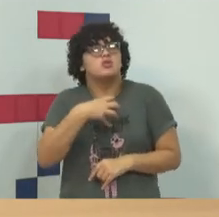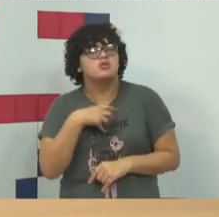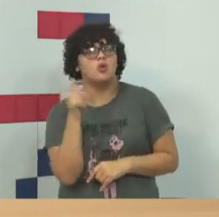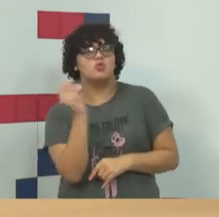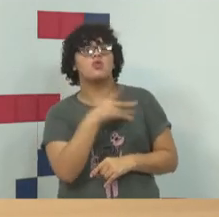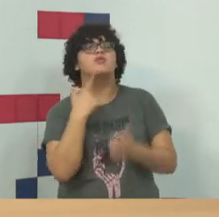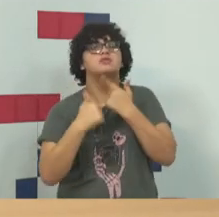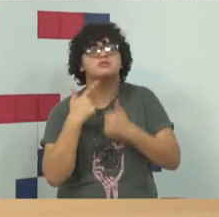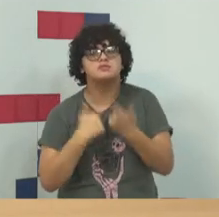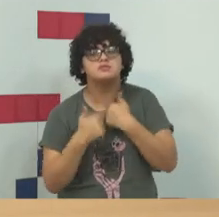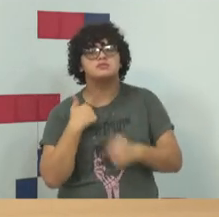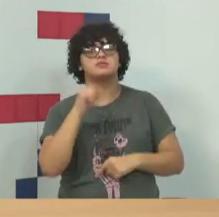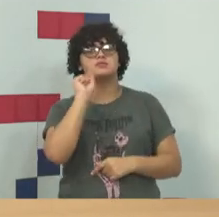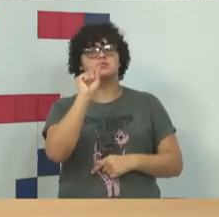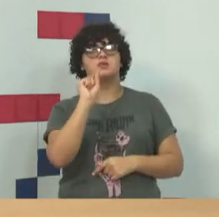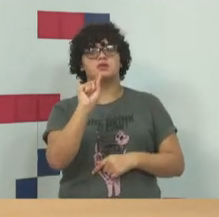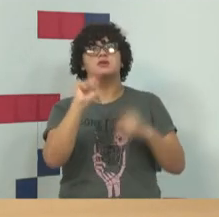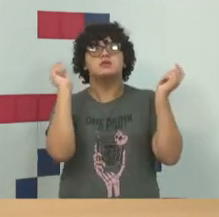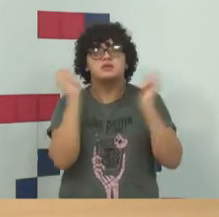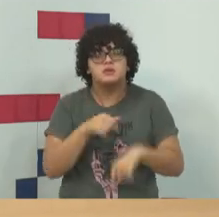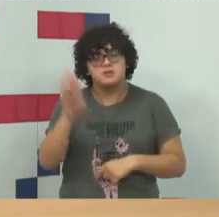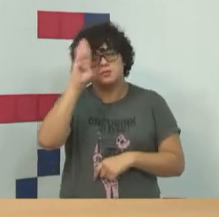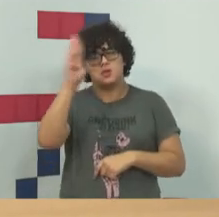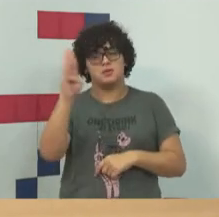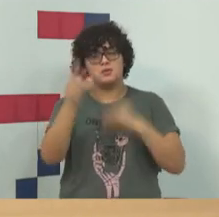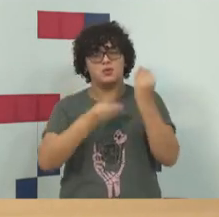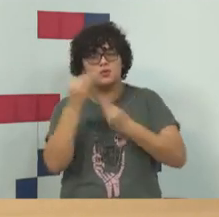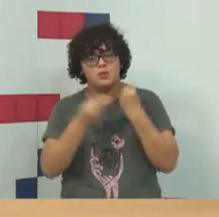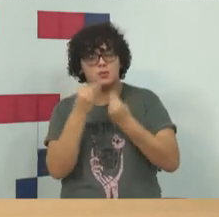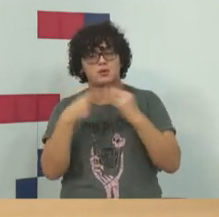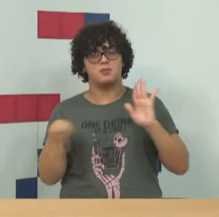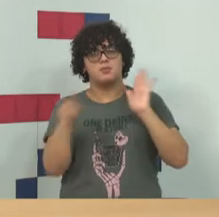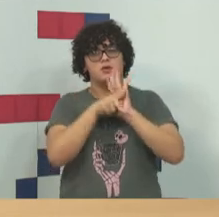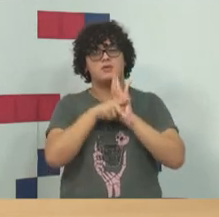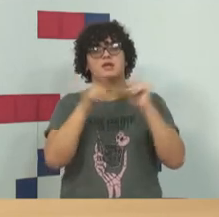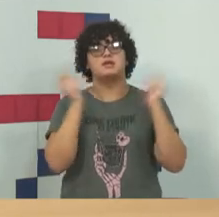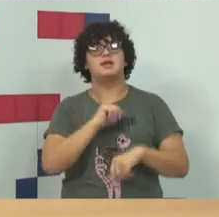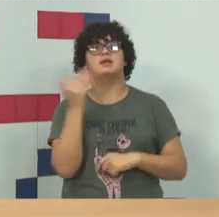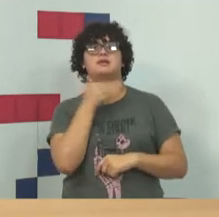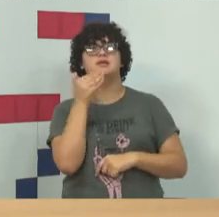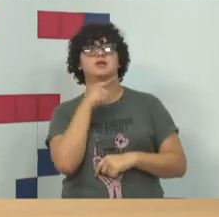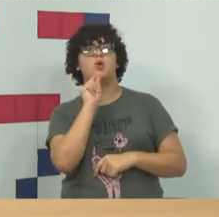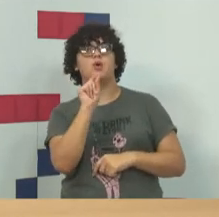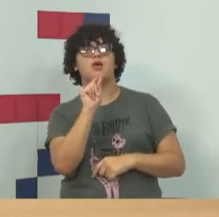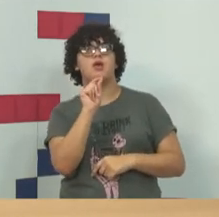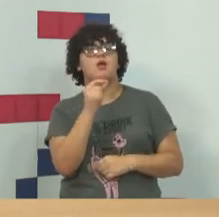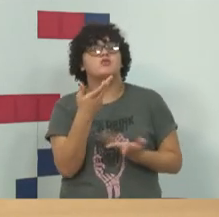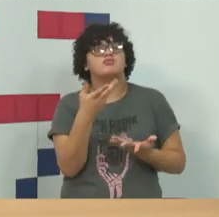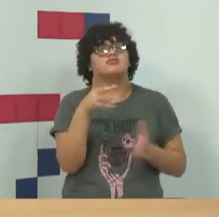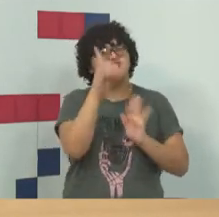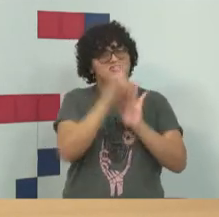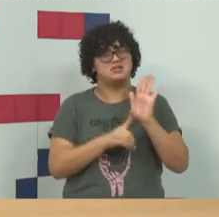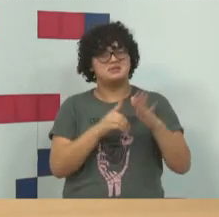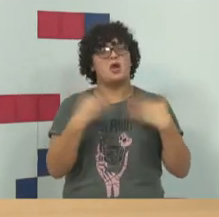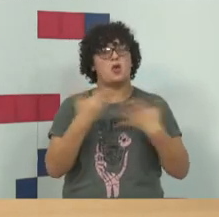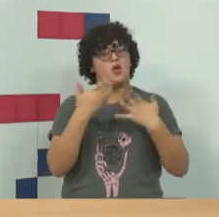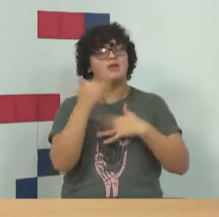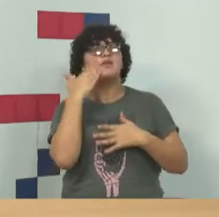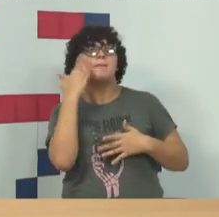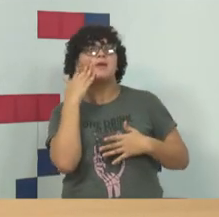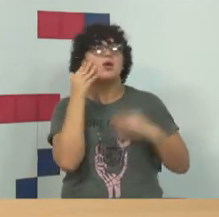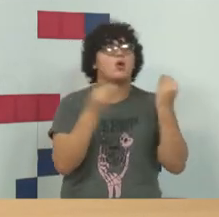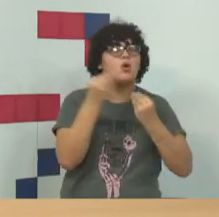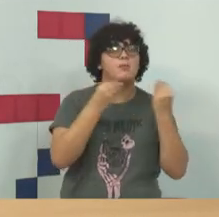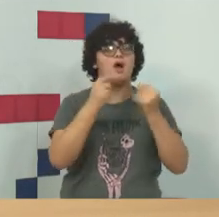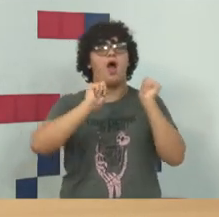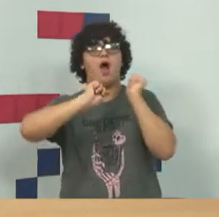necessidades, novos princípios e novas premissas para a gente interpretar o velho direito. Então, a construção de um